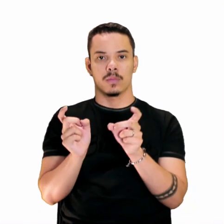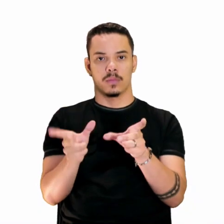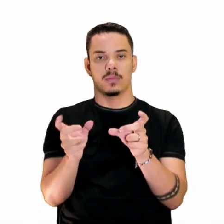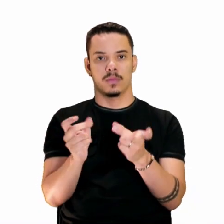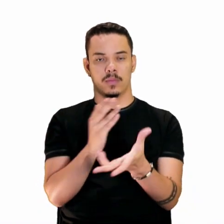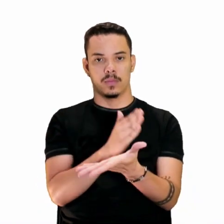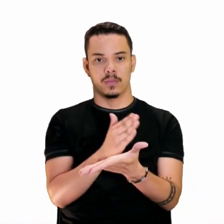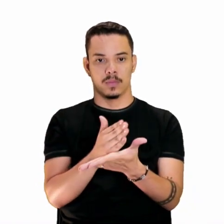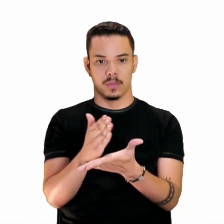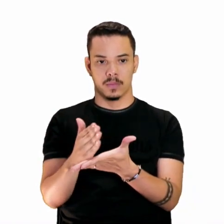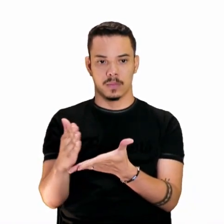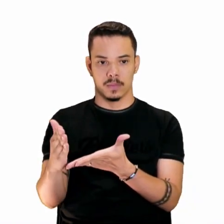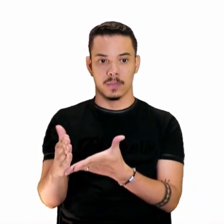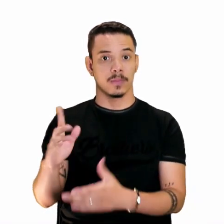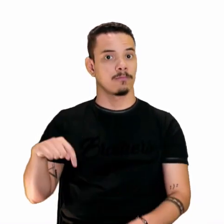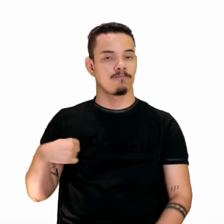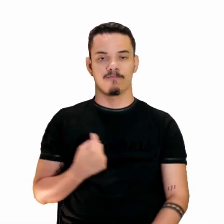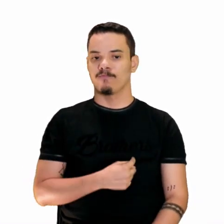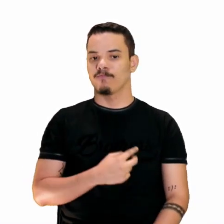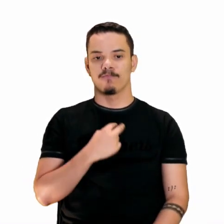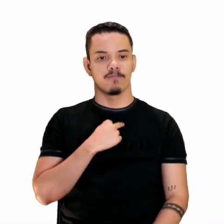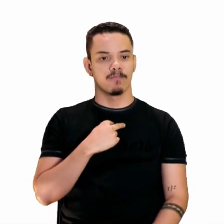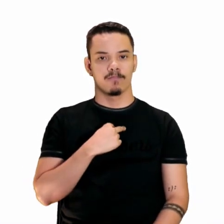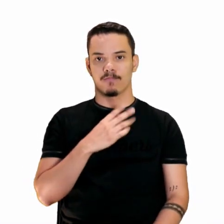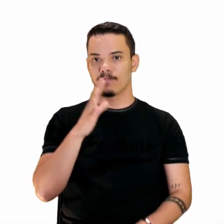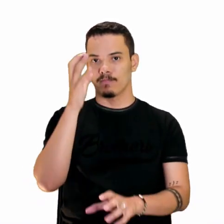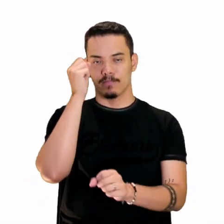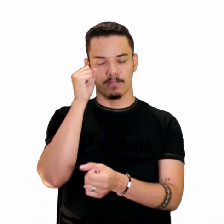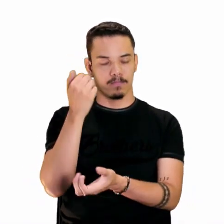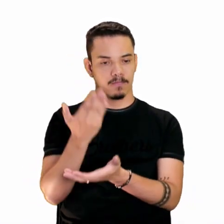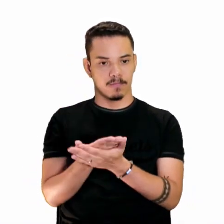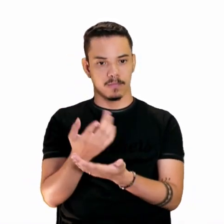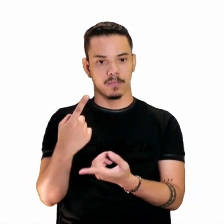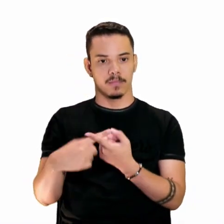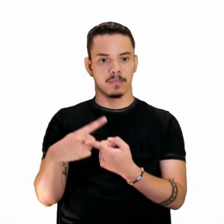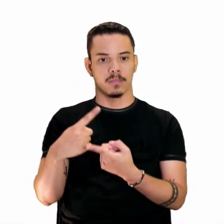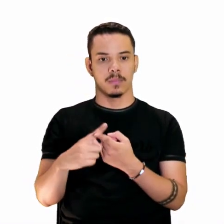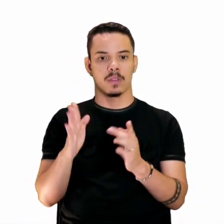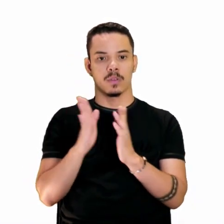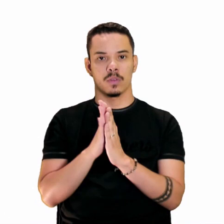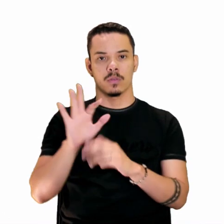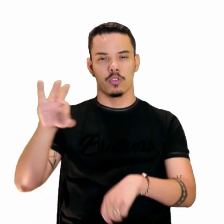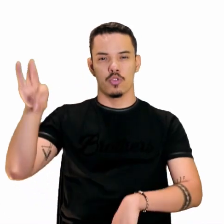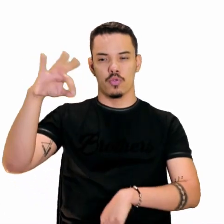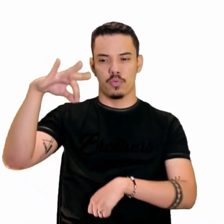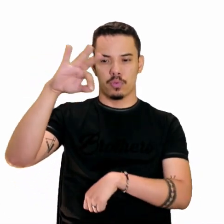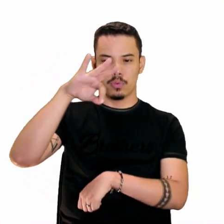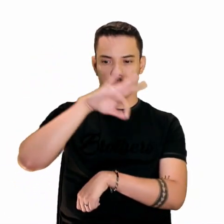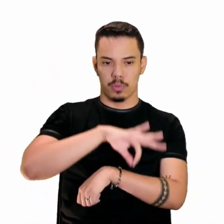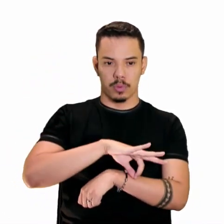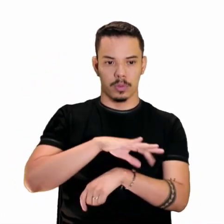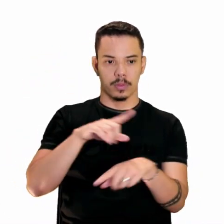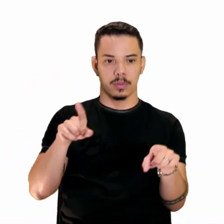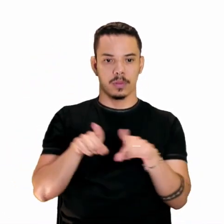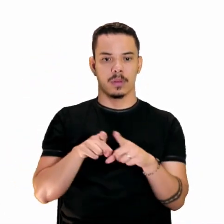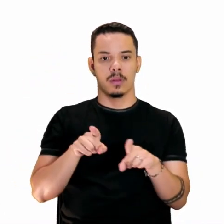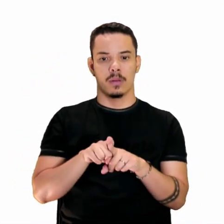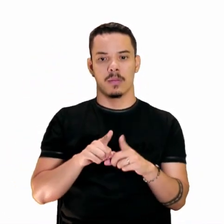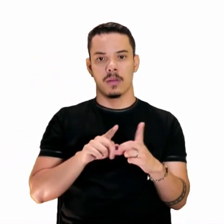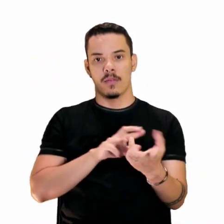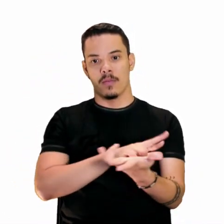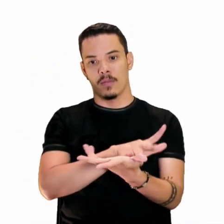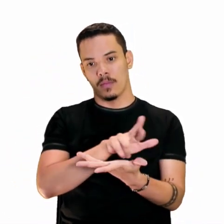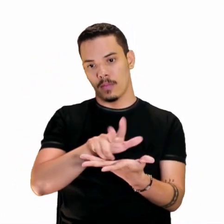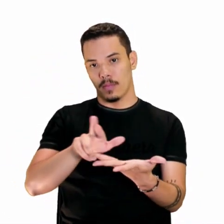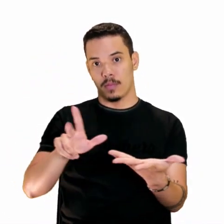prestações. A gente não pode dormir com os oradores e os pernilongos. Os sururus e famílias